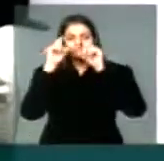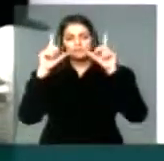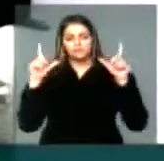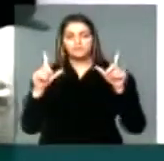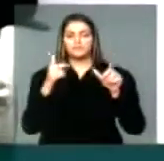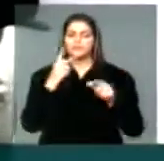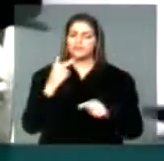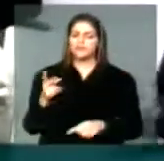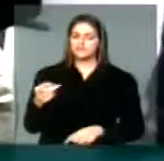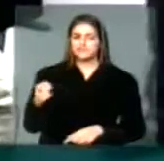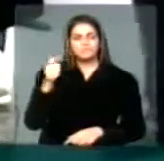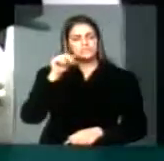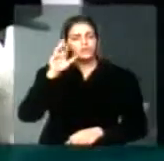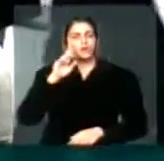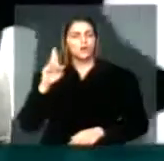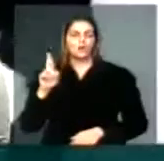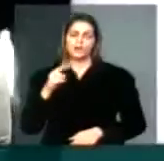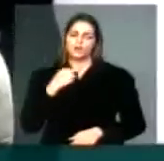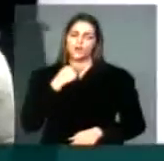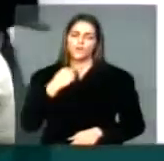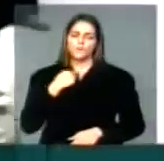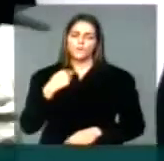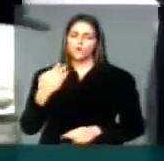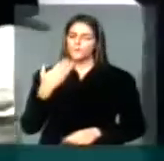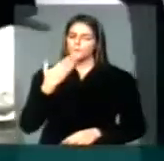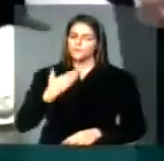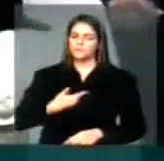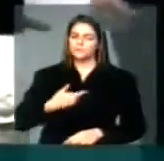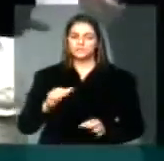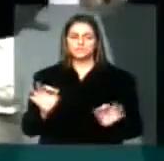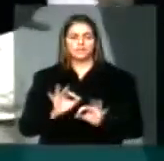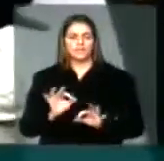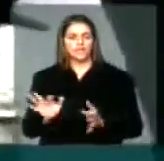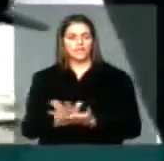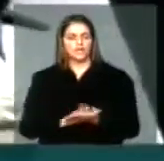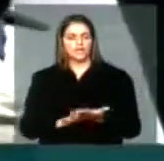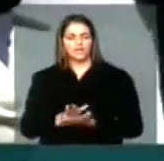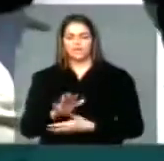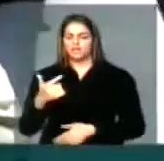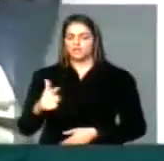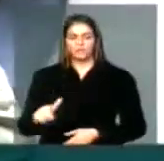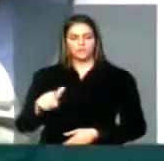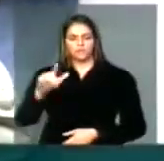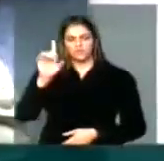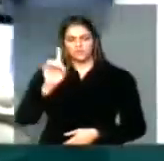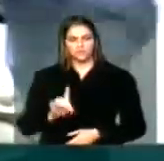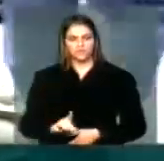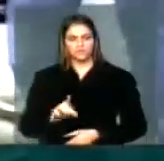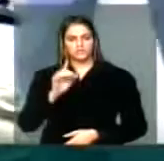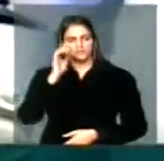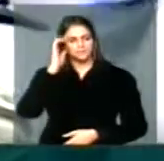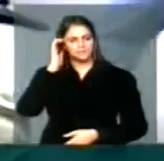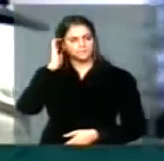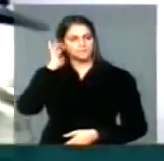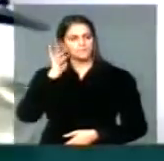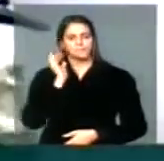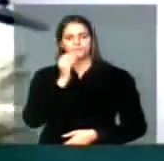senhora não pode fazer essa petição. A senhora não tem esse direito. Muito obrigado, nova deputada.